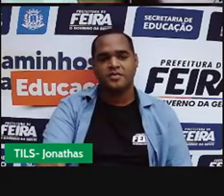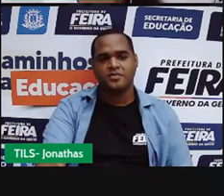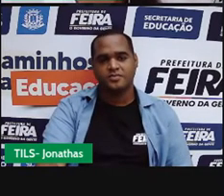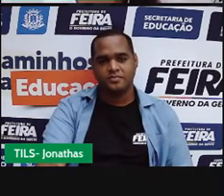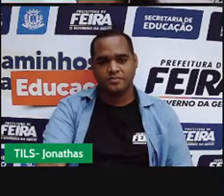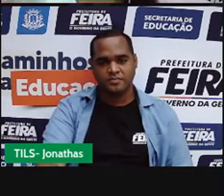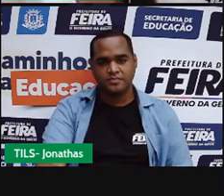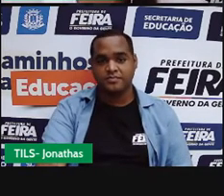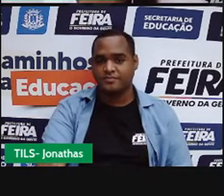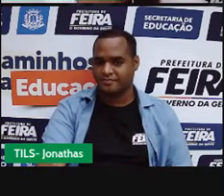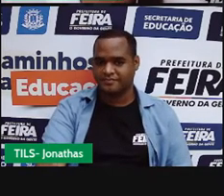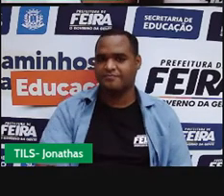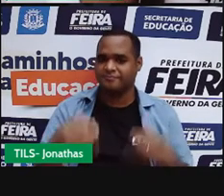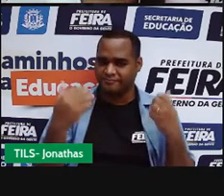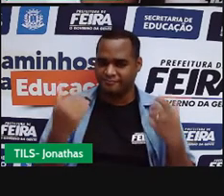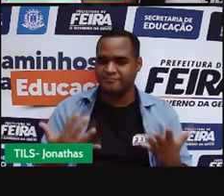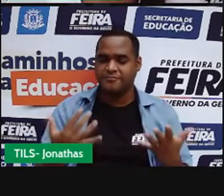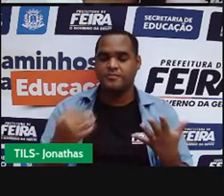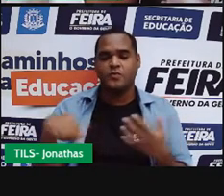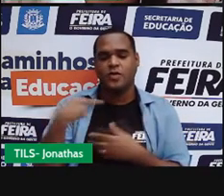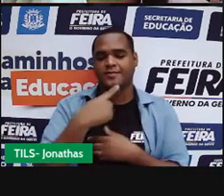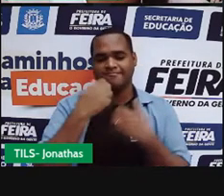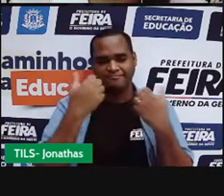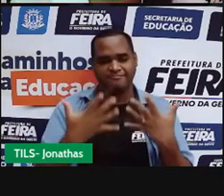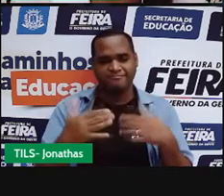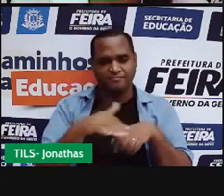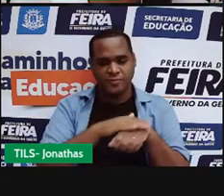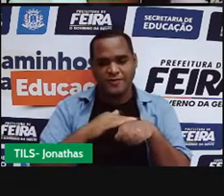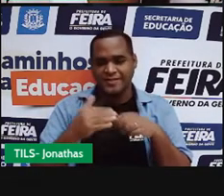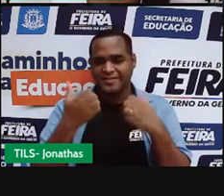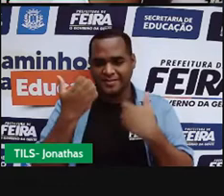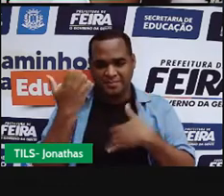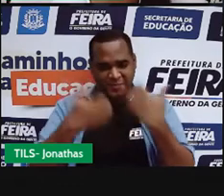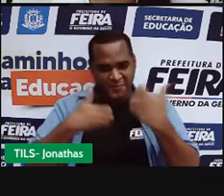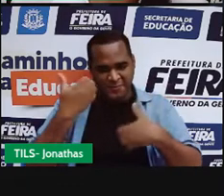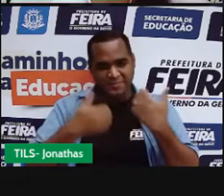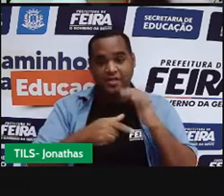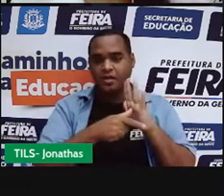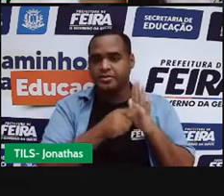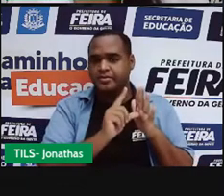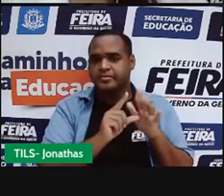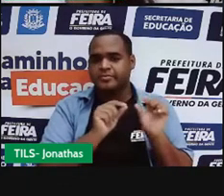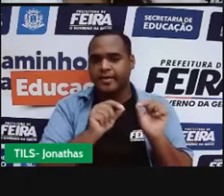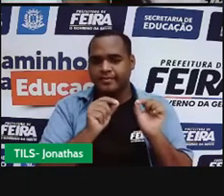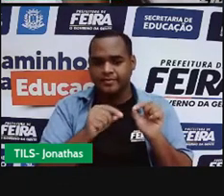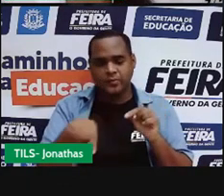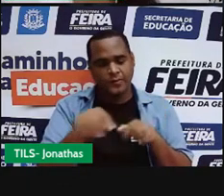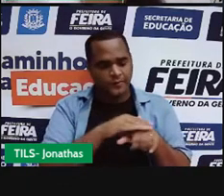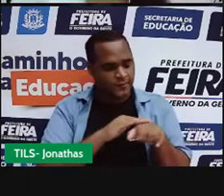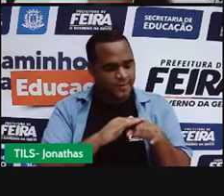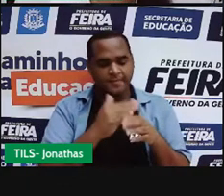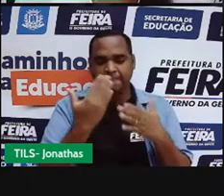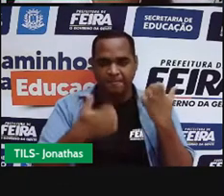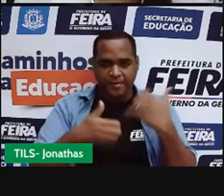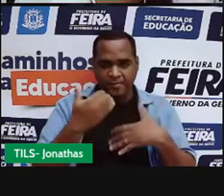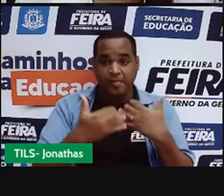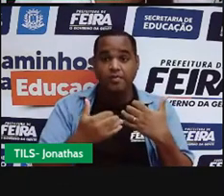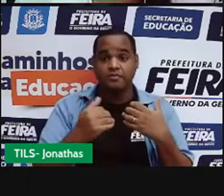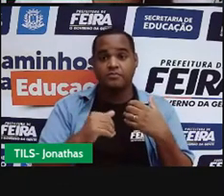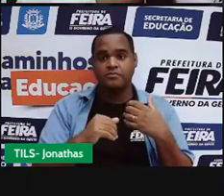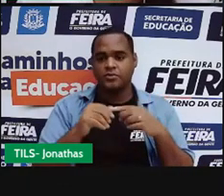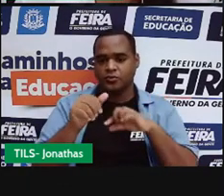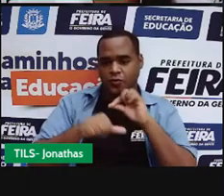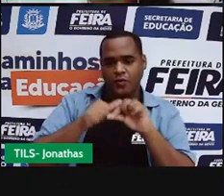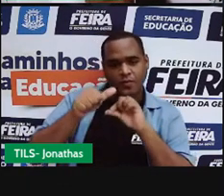E como a gente já estava falando na aula anterior, iremos continuar aqui falando sobre os estados físicos da matéria e as mudanças de estado